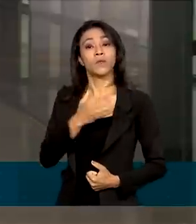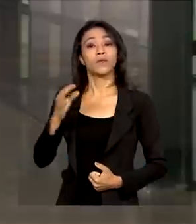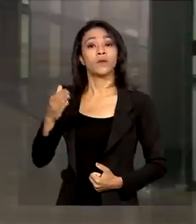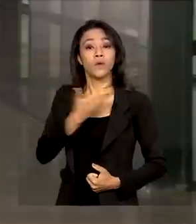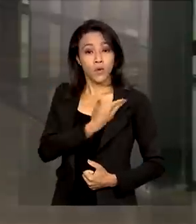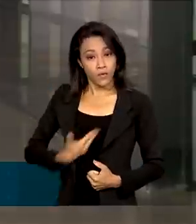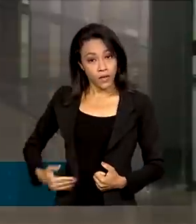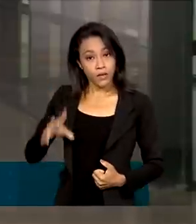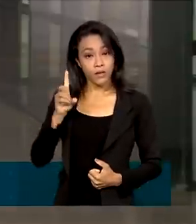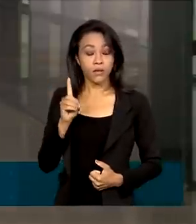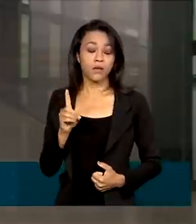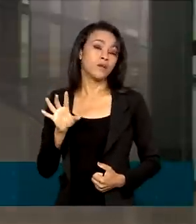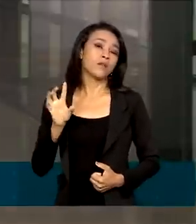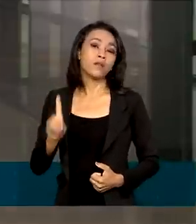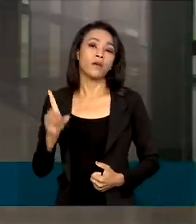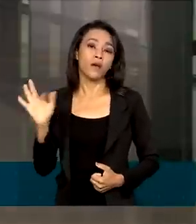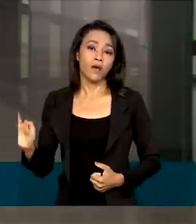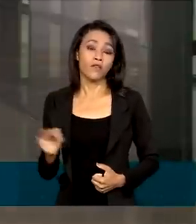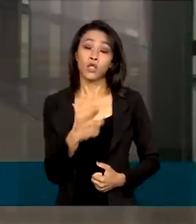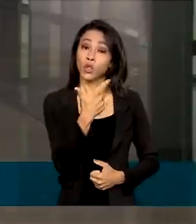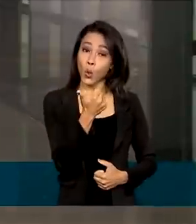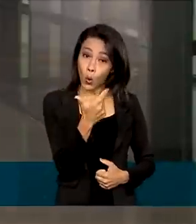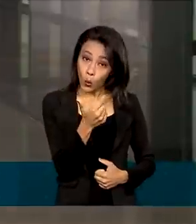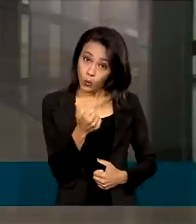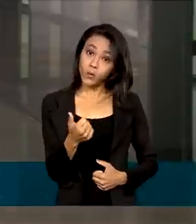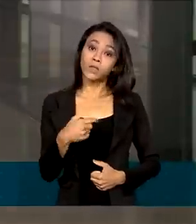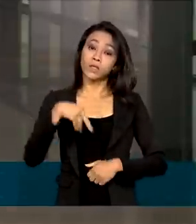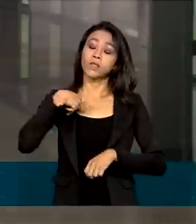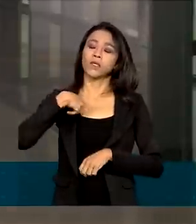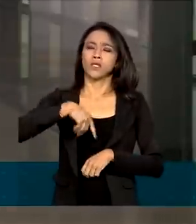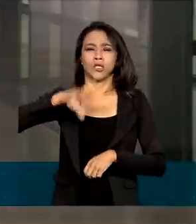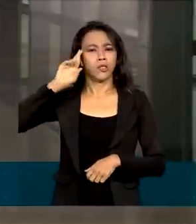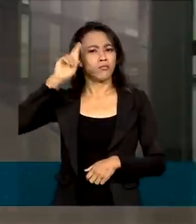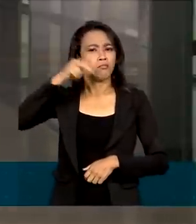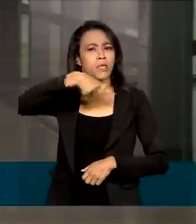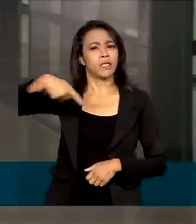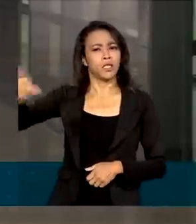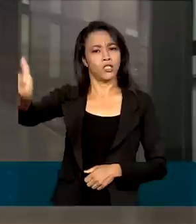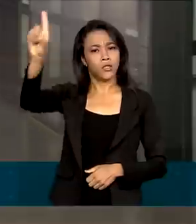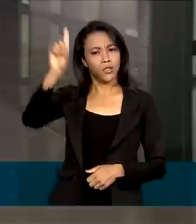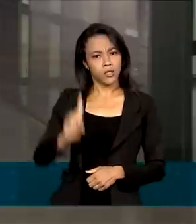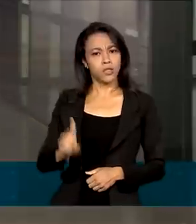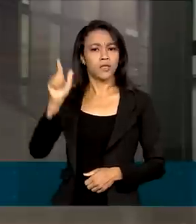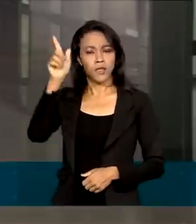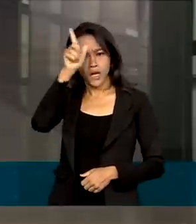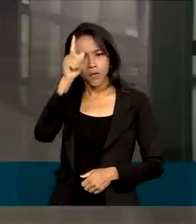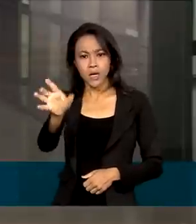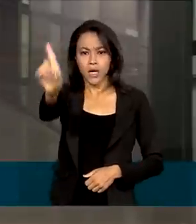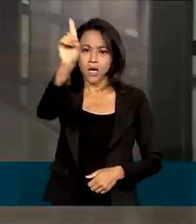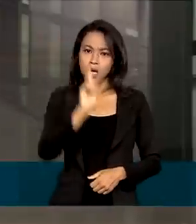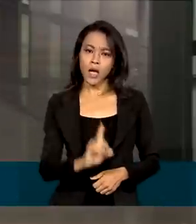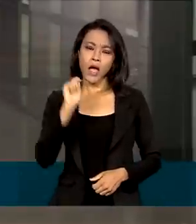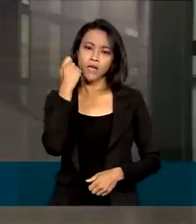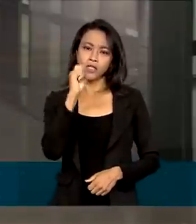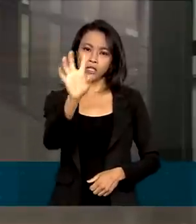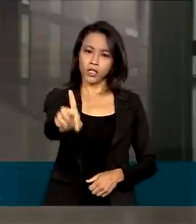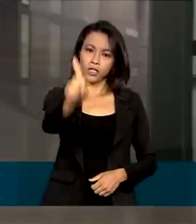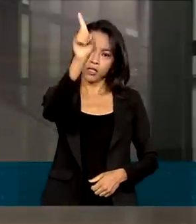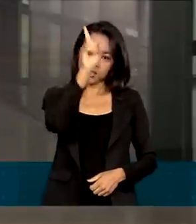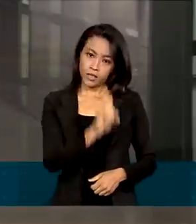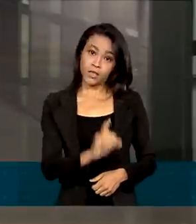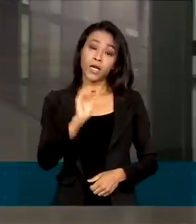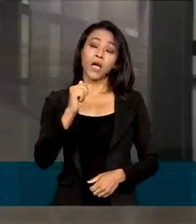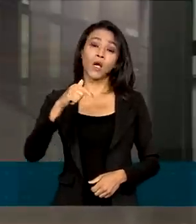as presenças de 12 chefes de Estado ou de governo. Entre eles, os presidentes da Alemanha, Argentina, Angola,